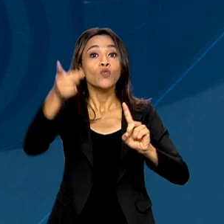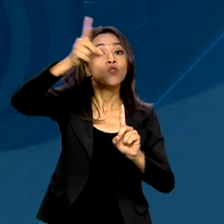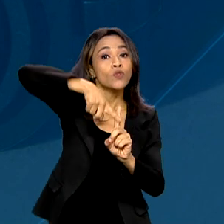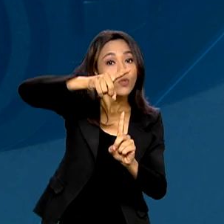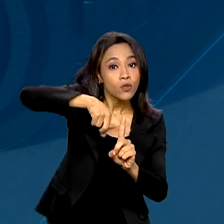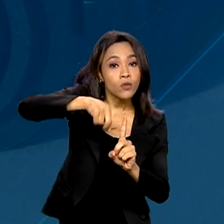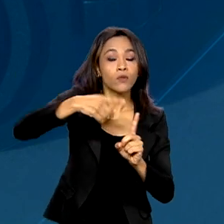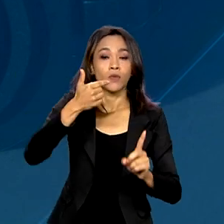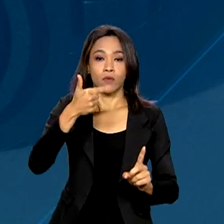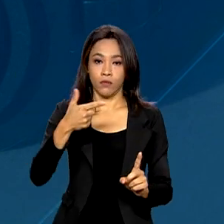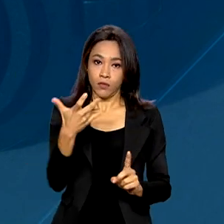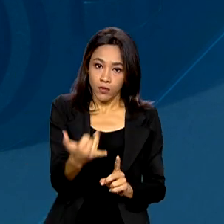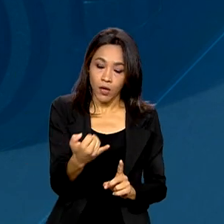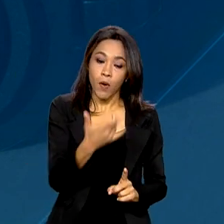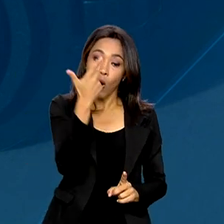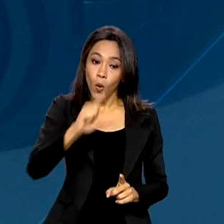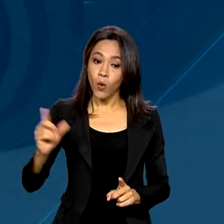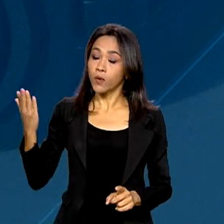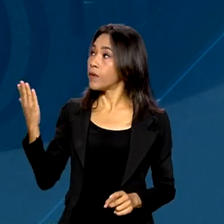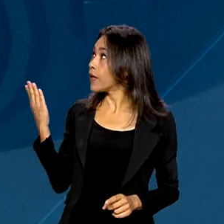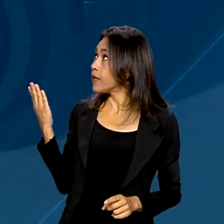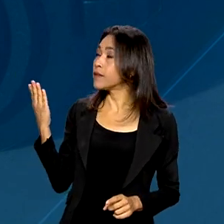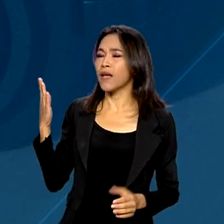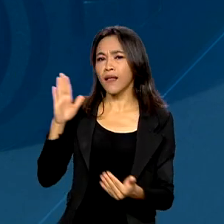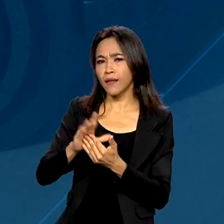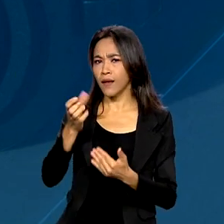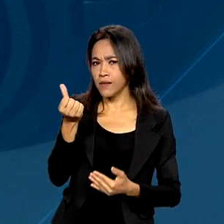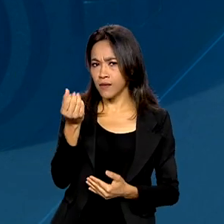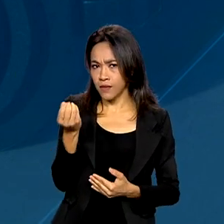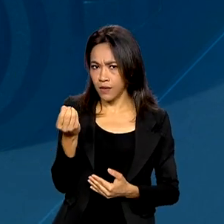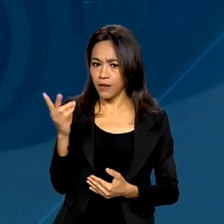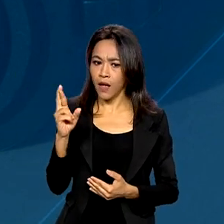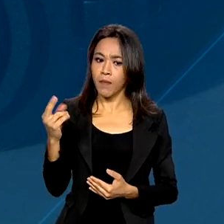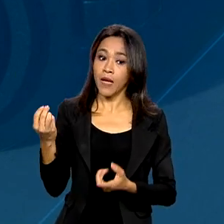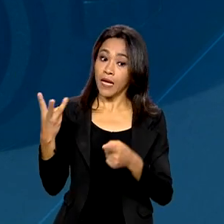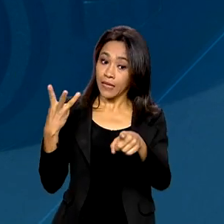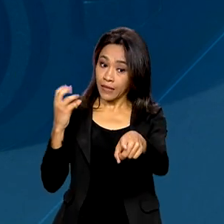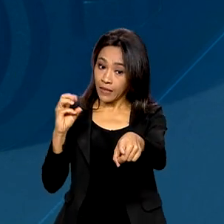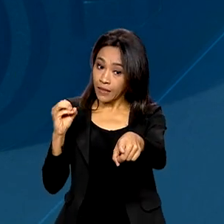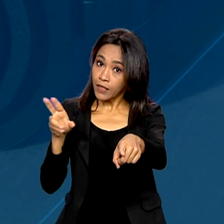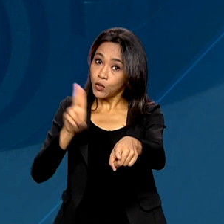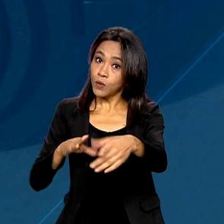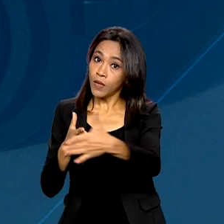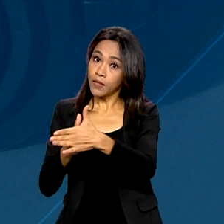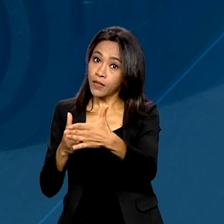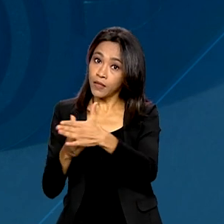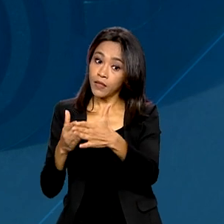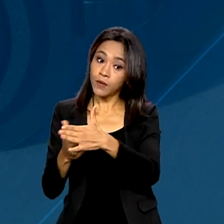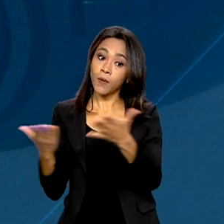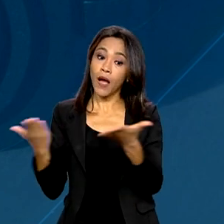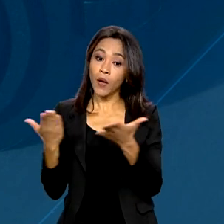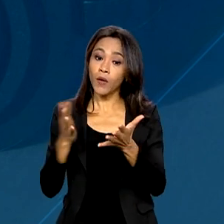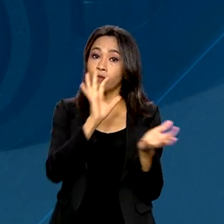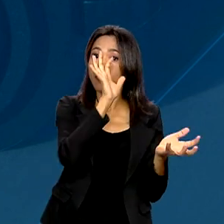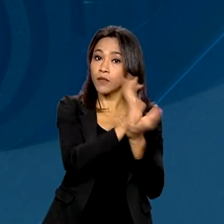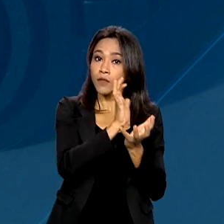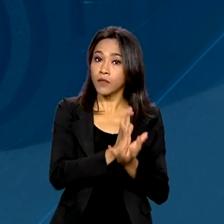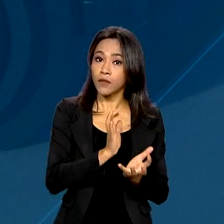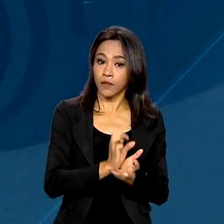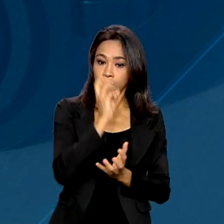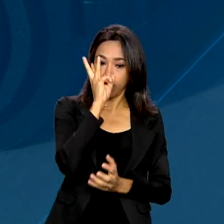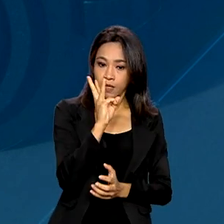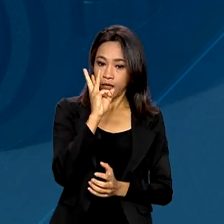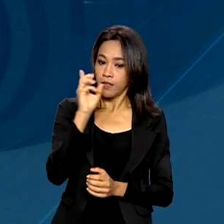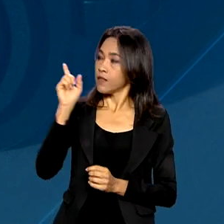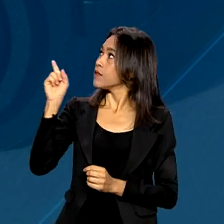desportivos, que podiam ter até 60 armas, sendo 30 de uso restrito, foram divididos em três níveis, com